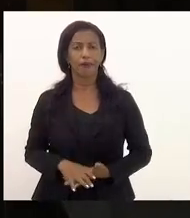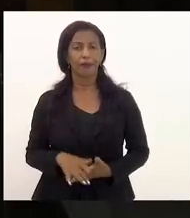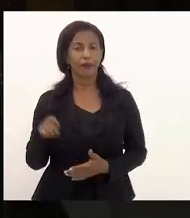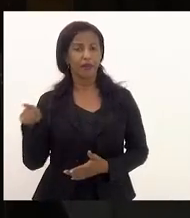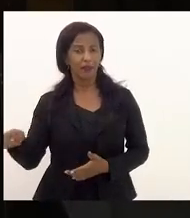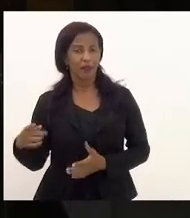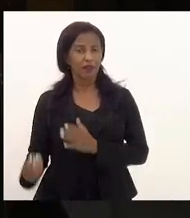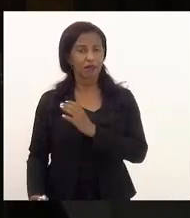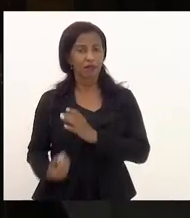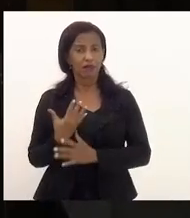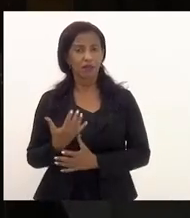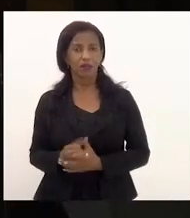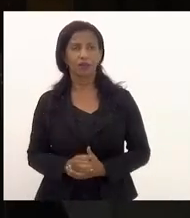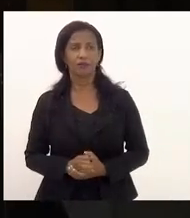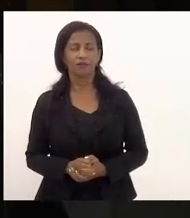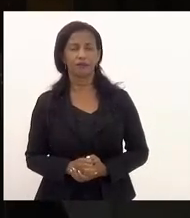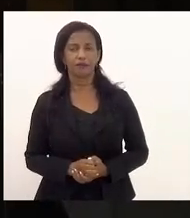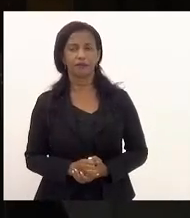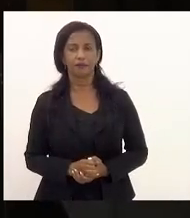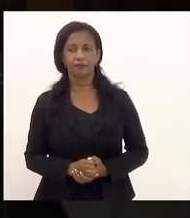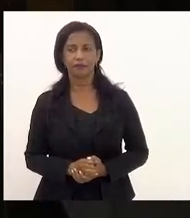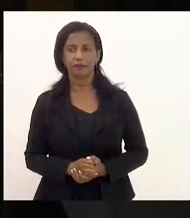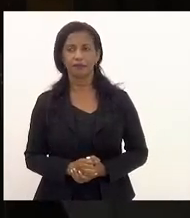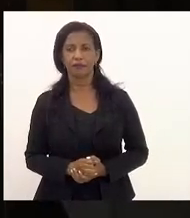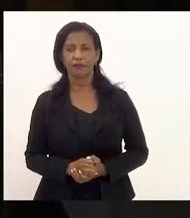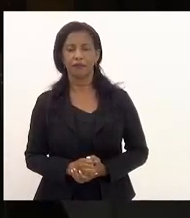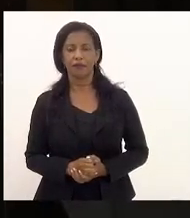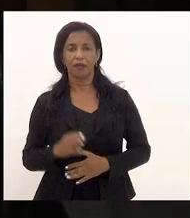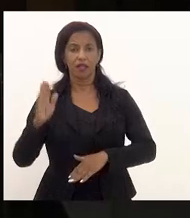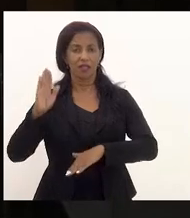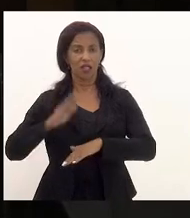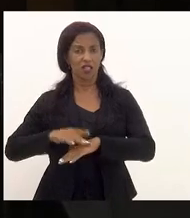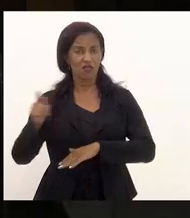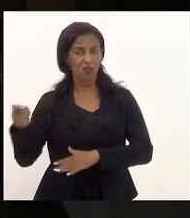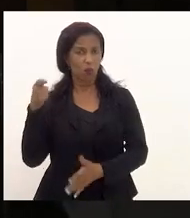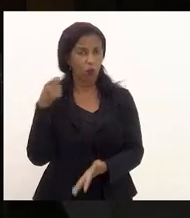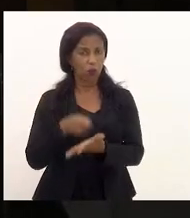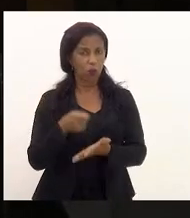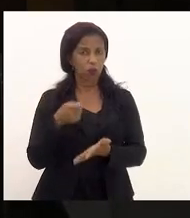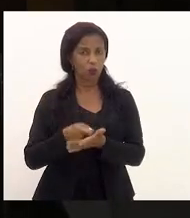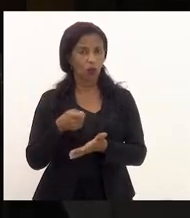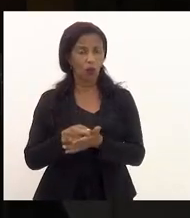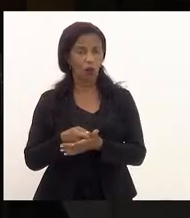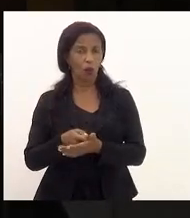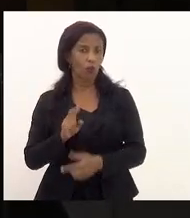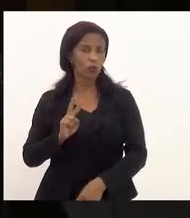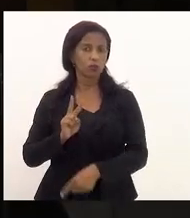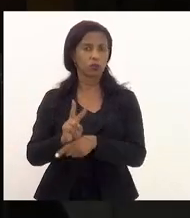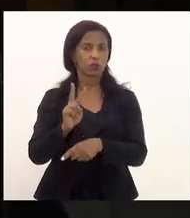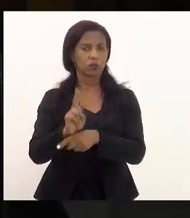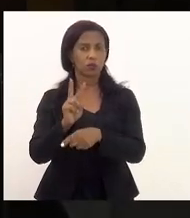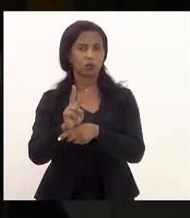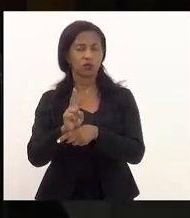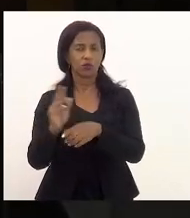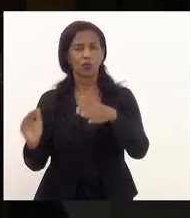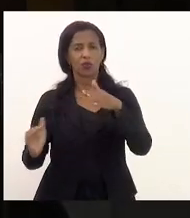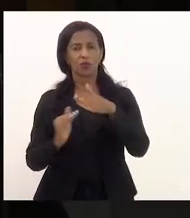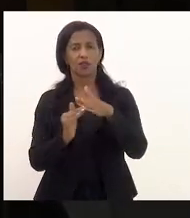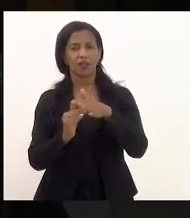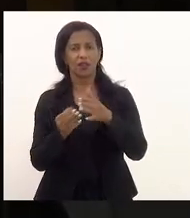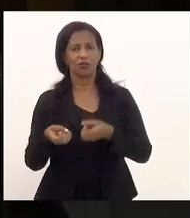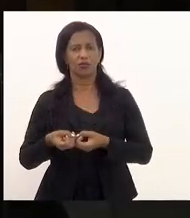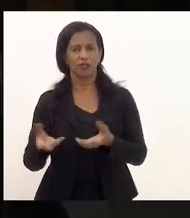ele criou e foi um intransigente defensor do teto de